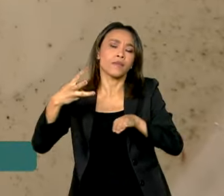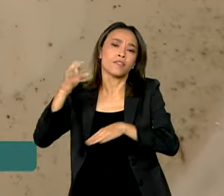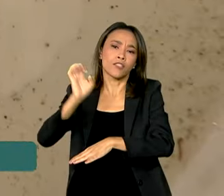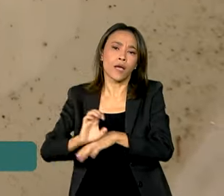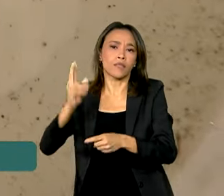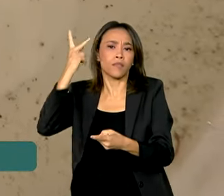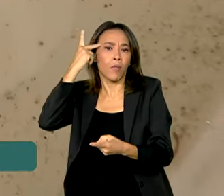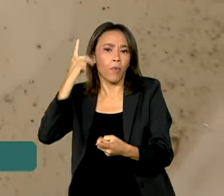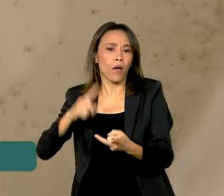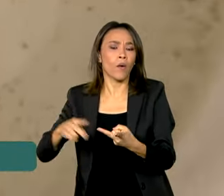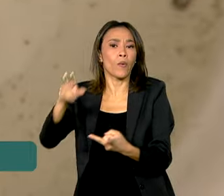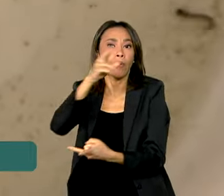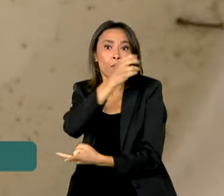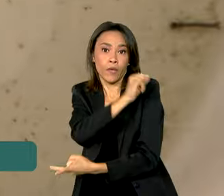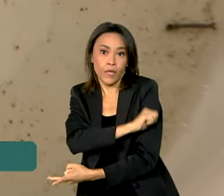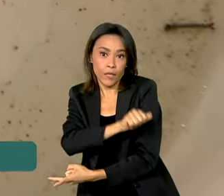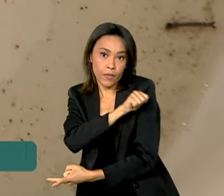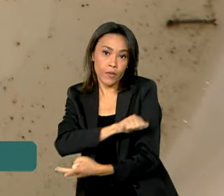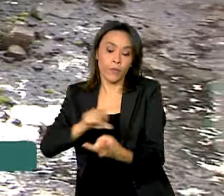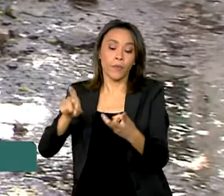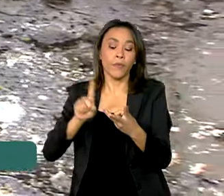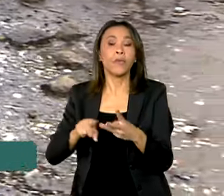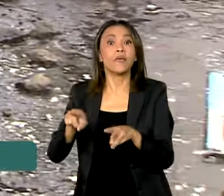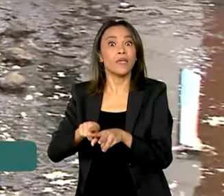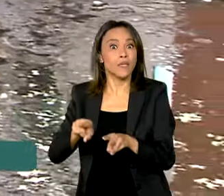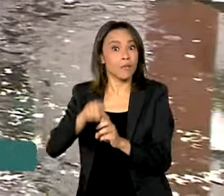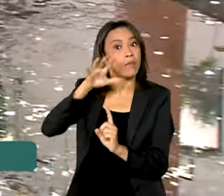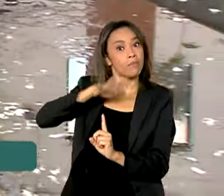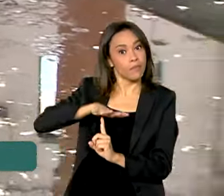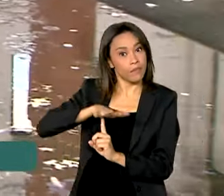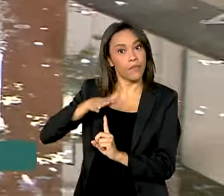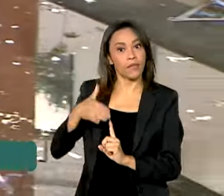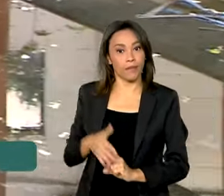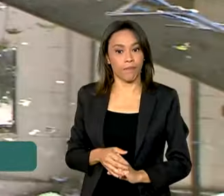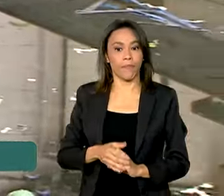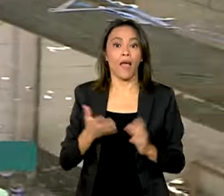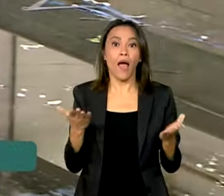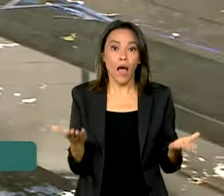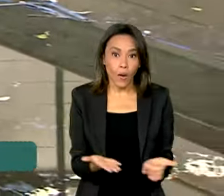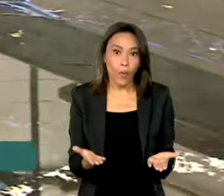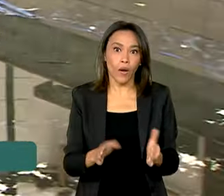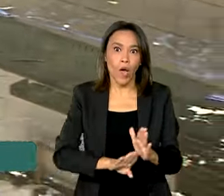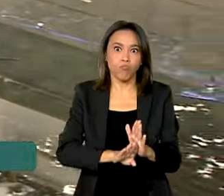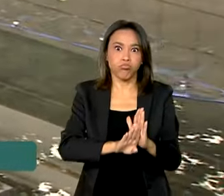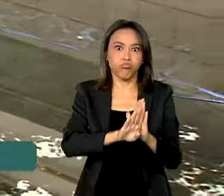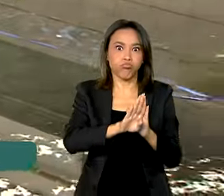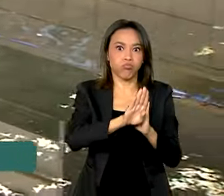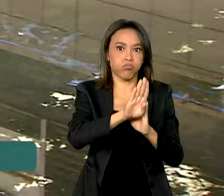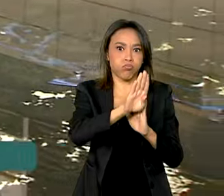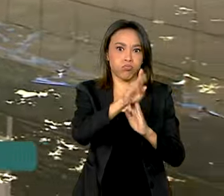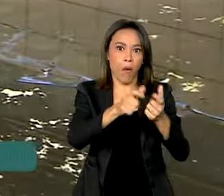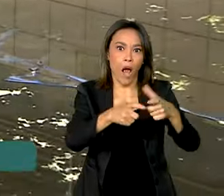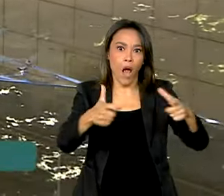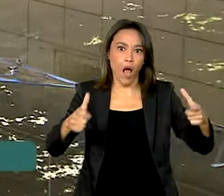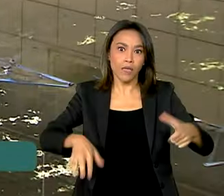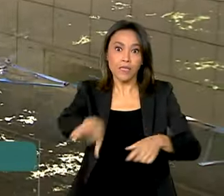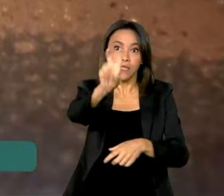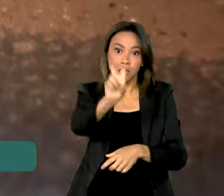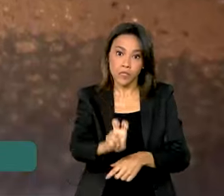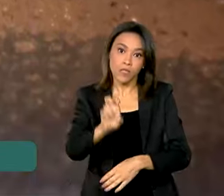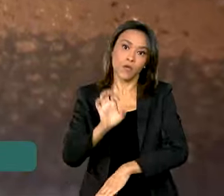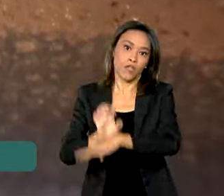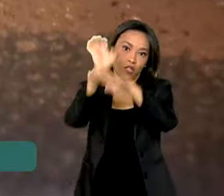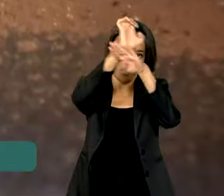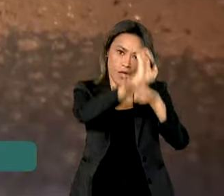Paulo, Rio de Janeiro e também Paraná. Agora, com tendência de alta, são cinco estados,